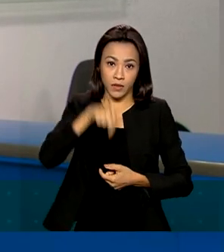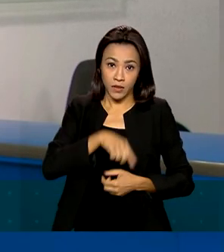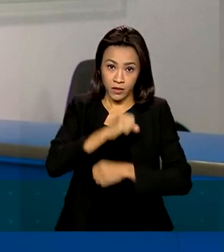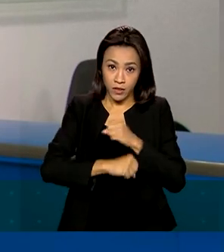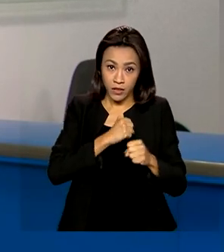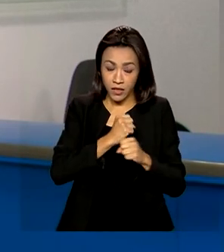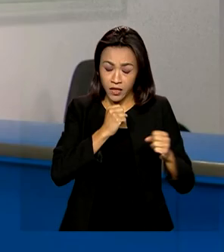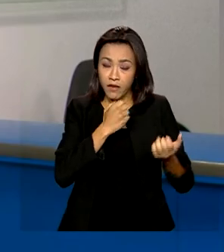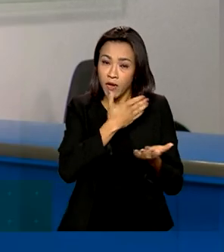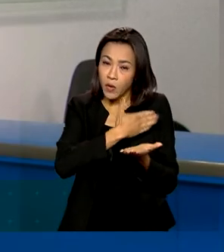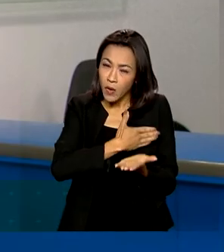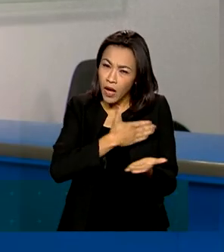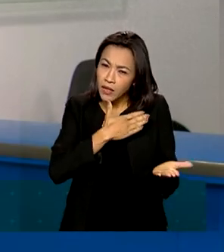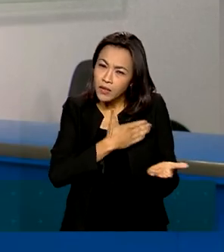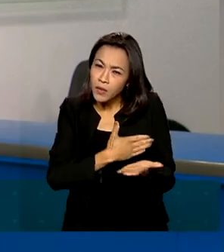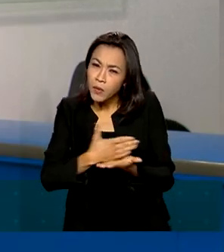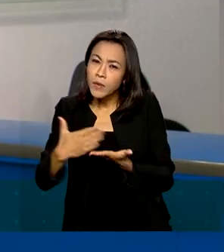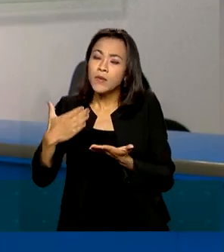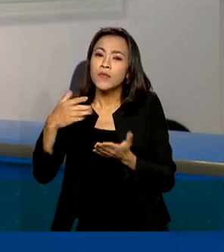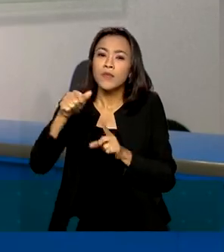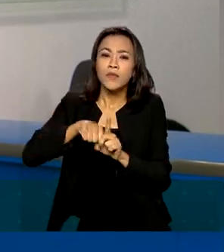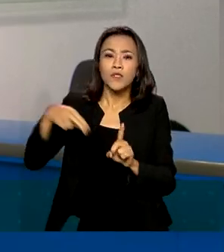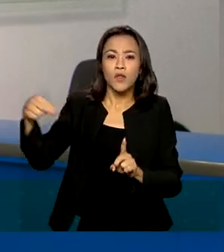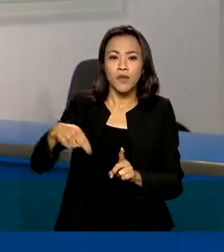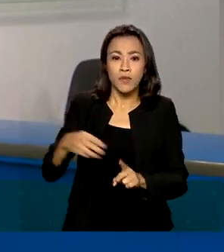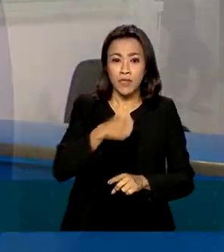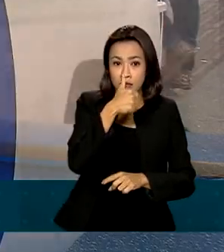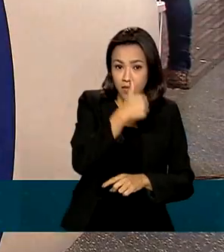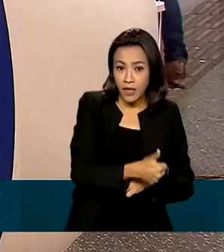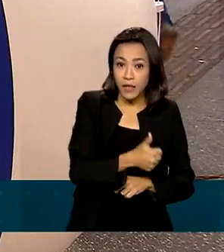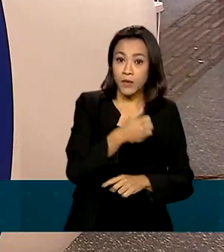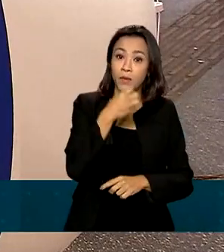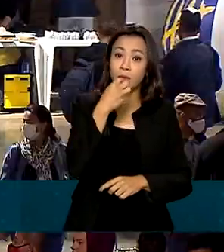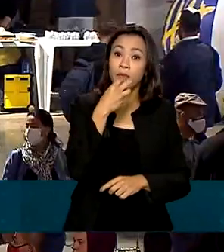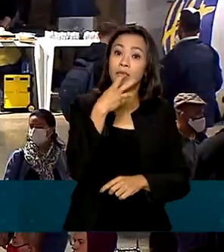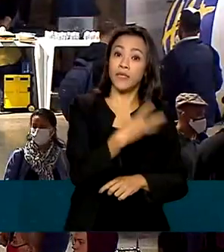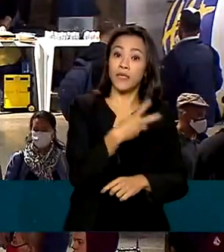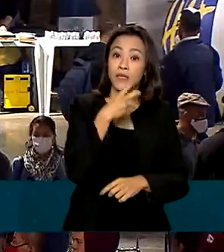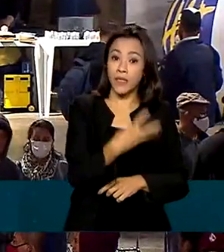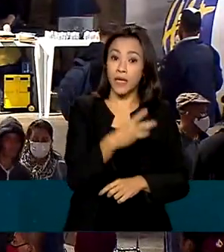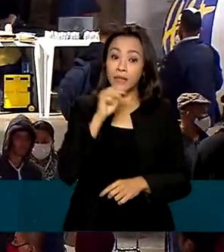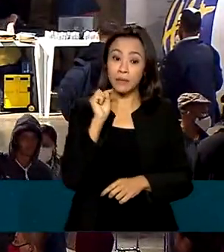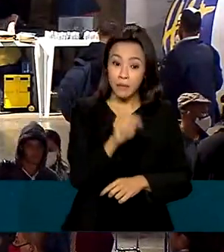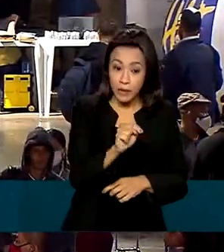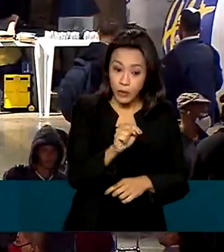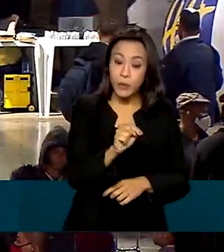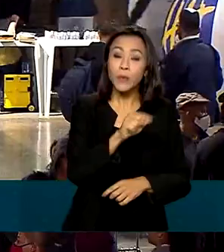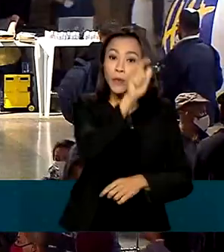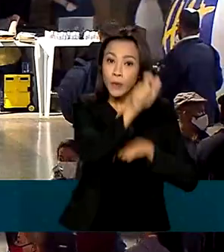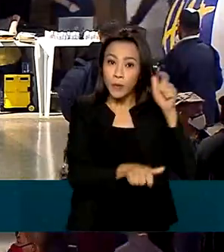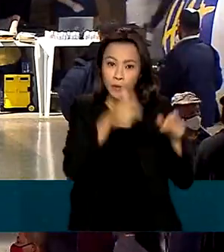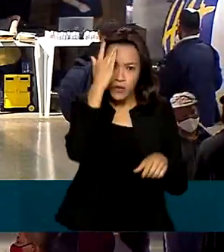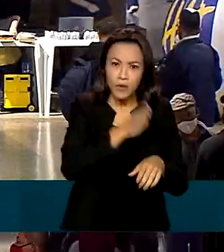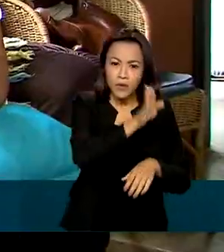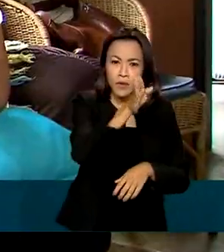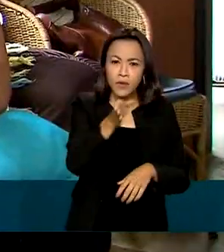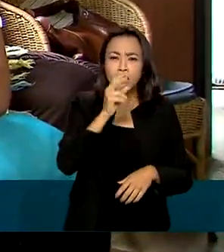novembro. 183 mil recenseadores vão visitar todos os domicílios dos 5